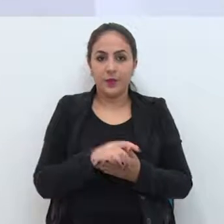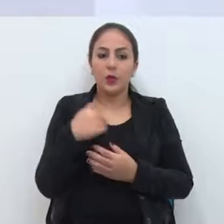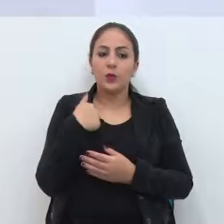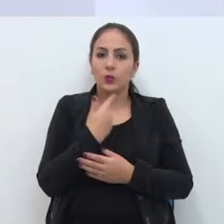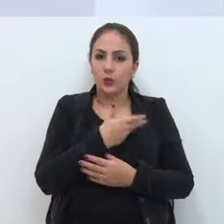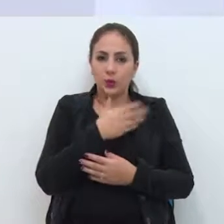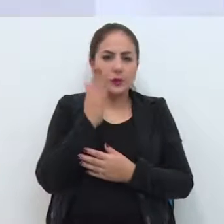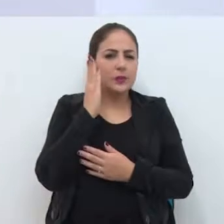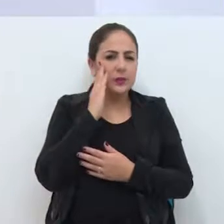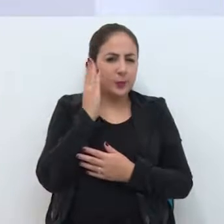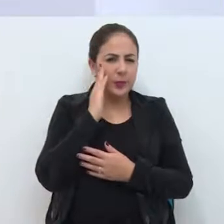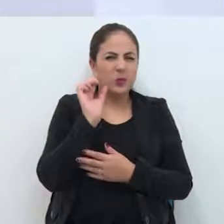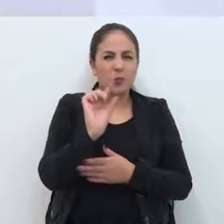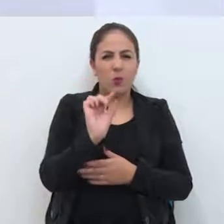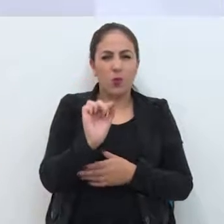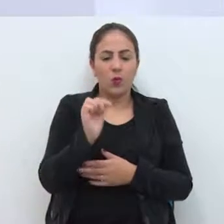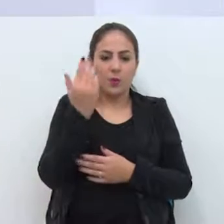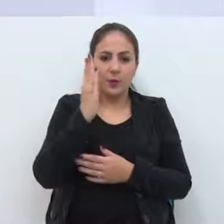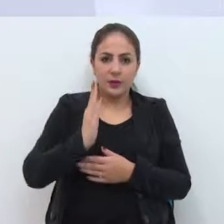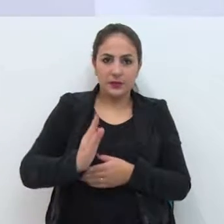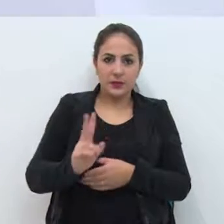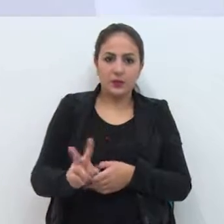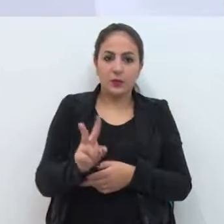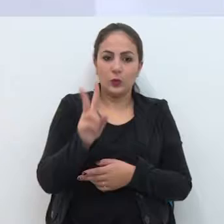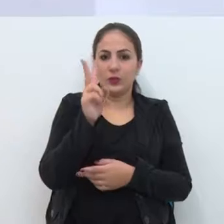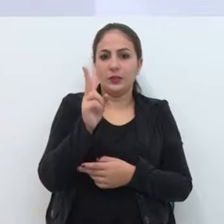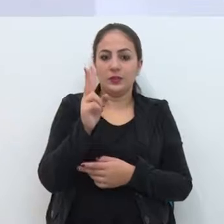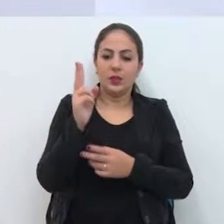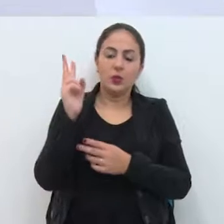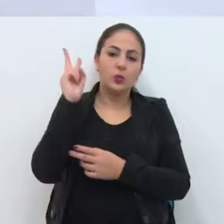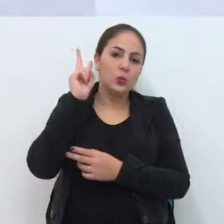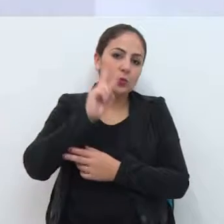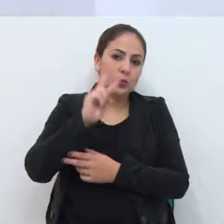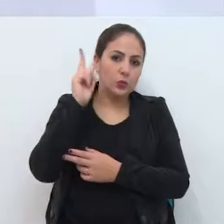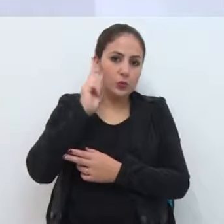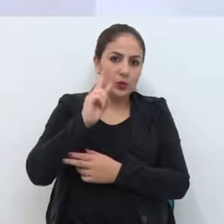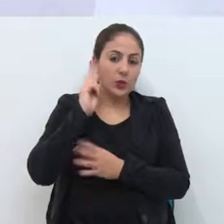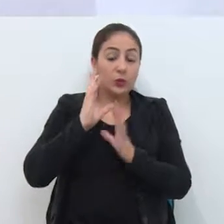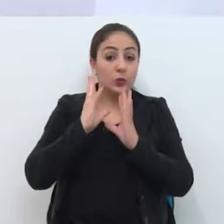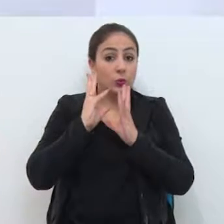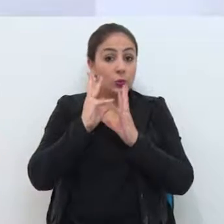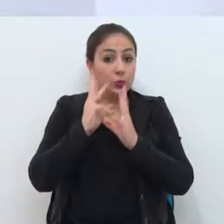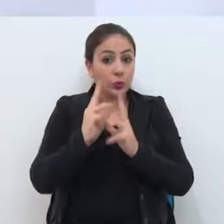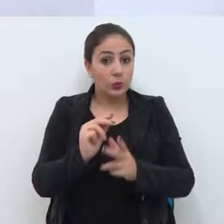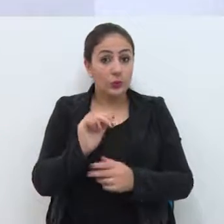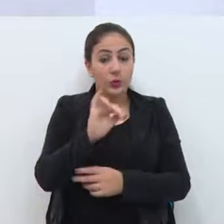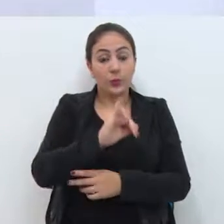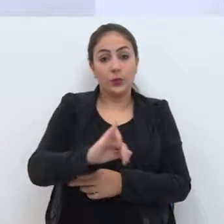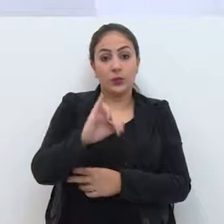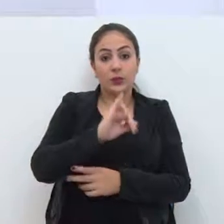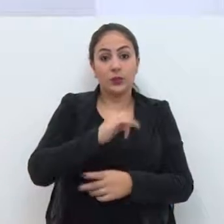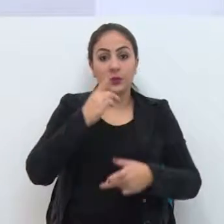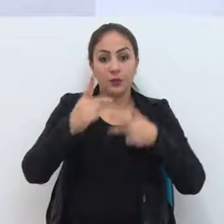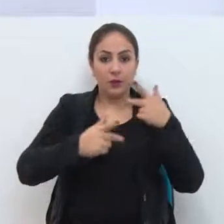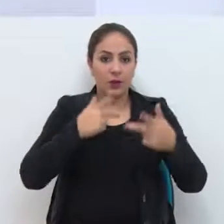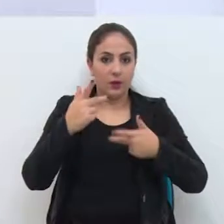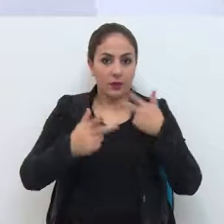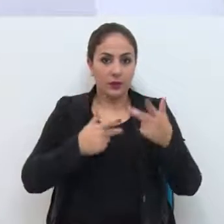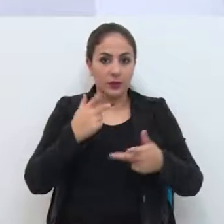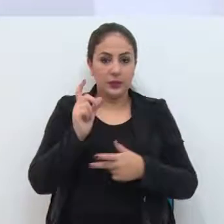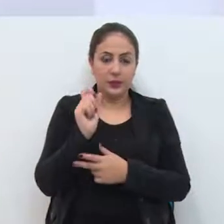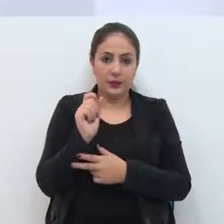Sabemos que são poucos os brasileiros que valorizam a nossa história. Todavia, é oportuno informar